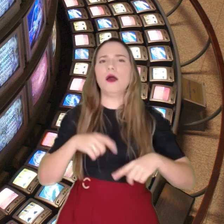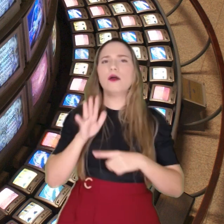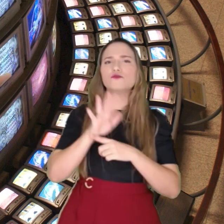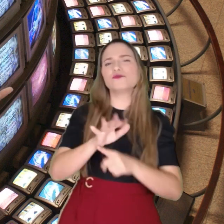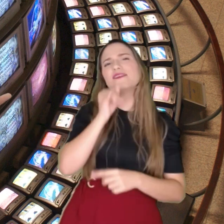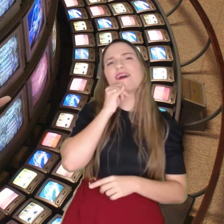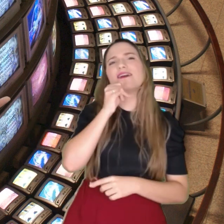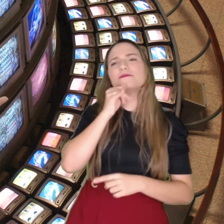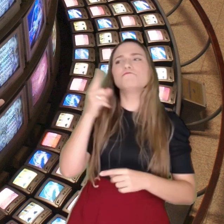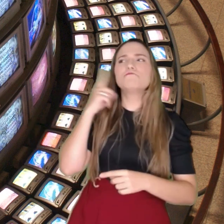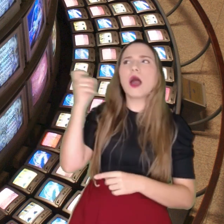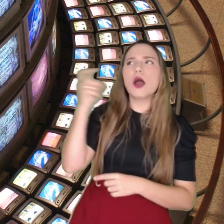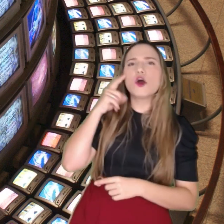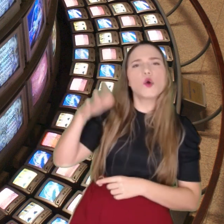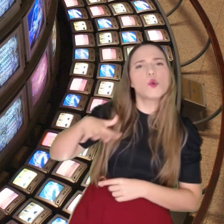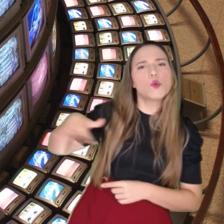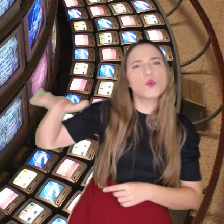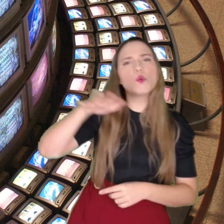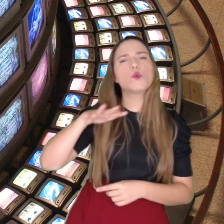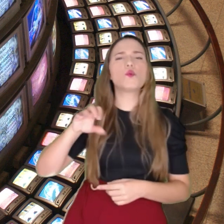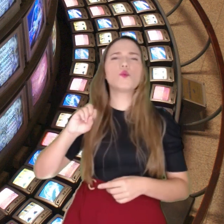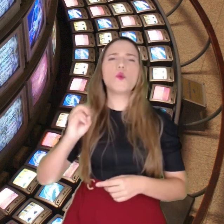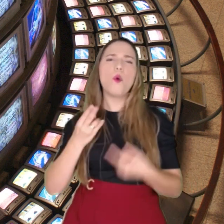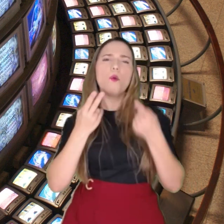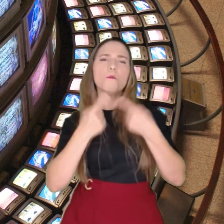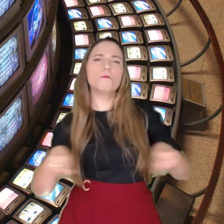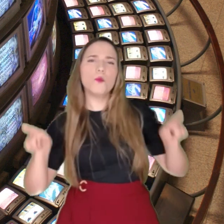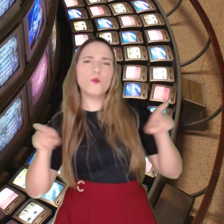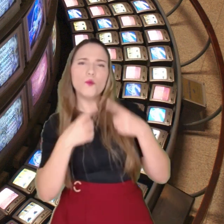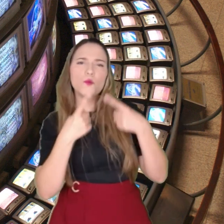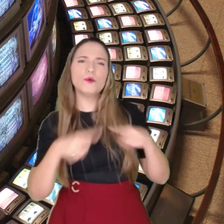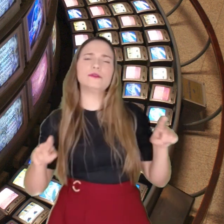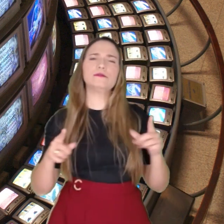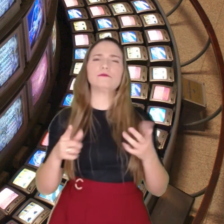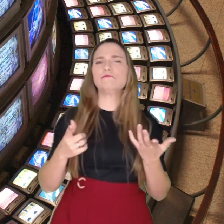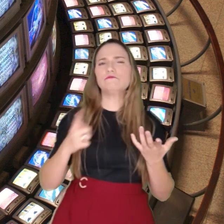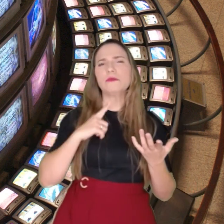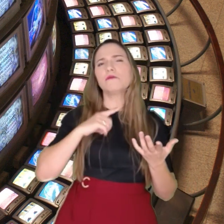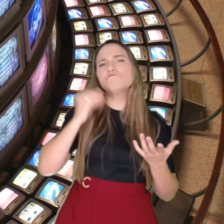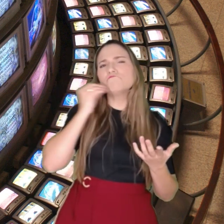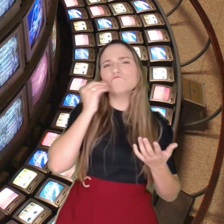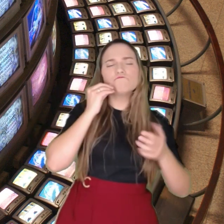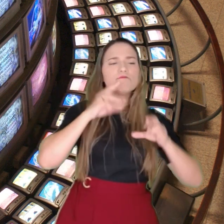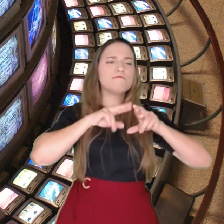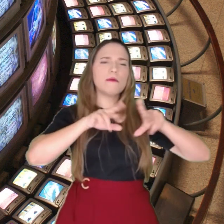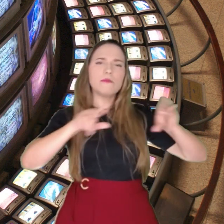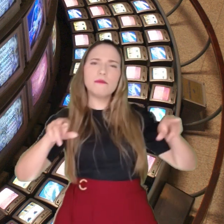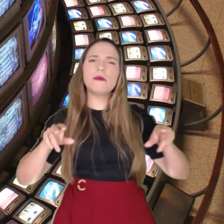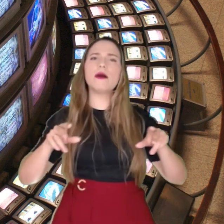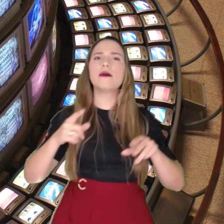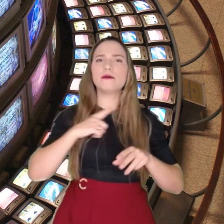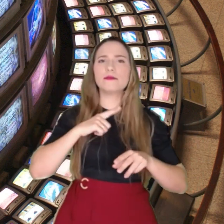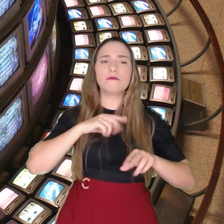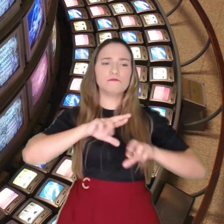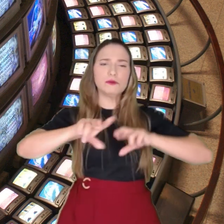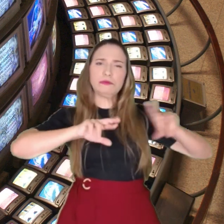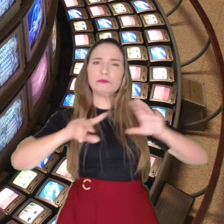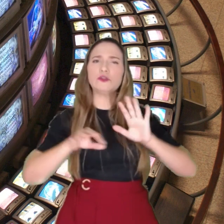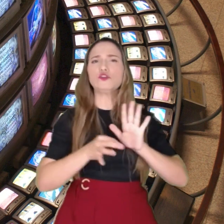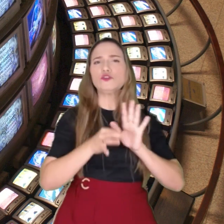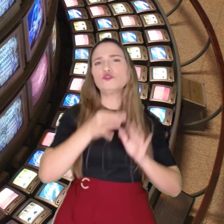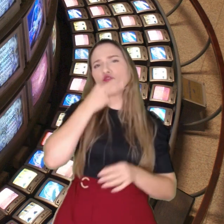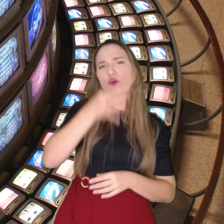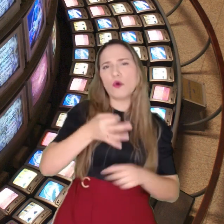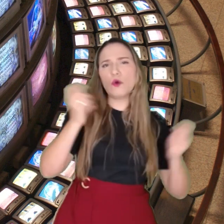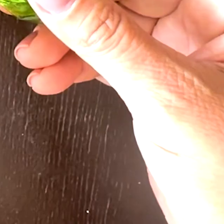sons ambiente, adicione trilhas sonoras ou experimente com efeitos sonoros.